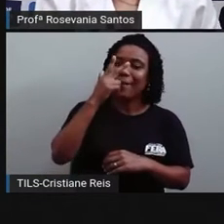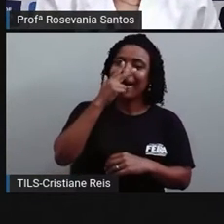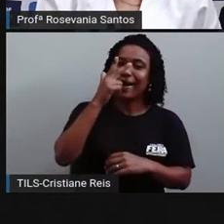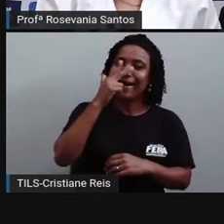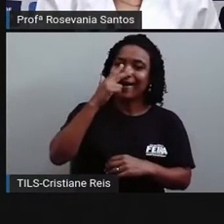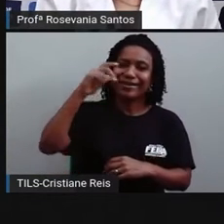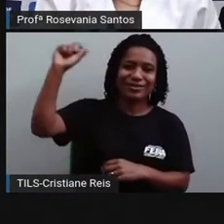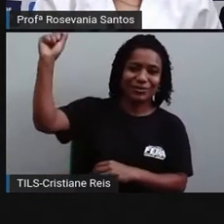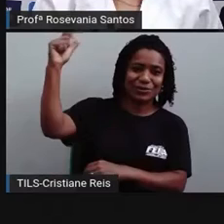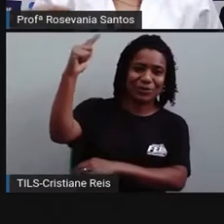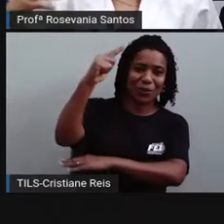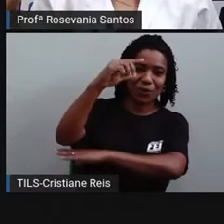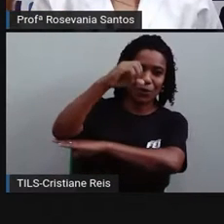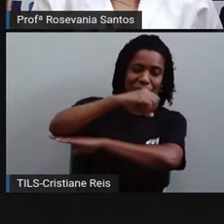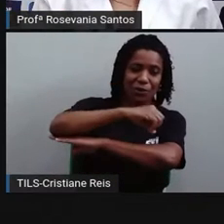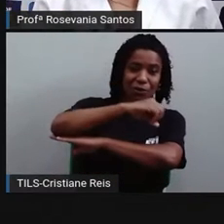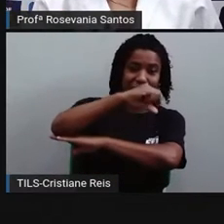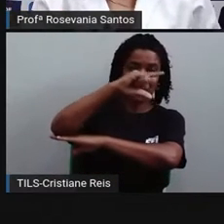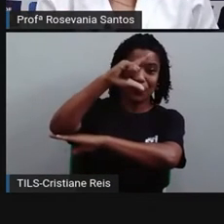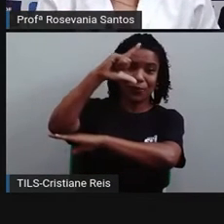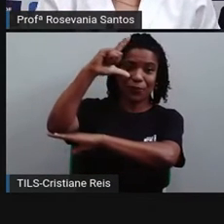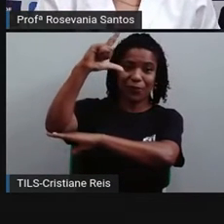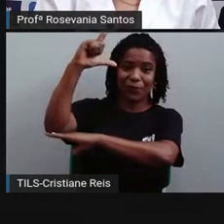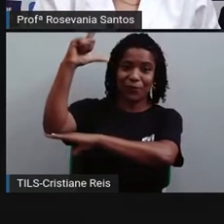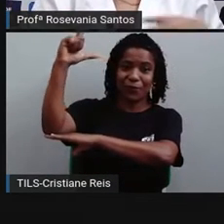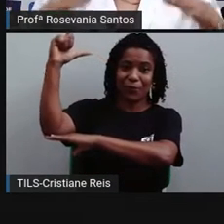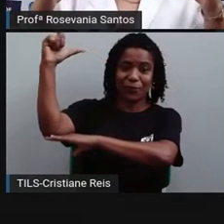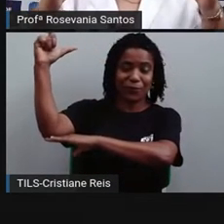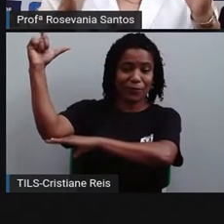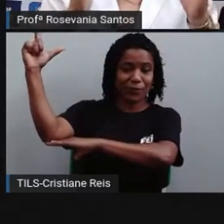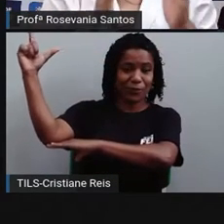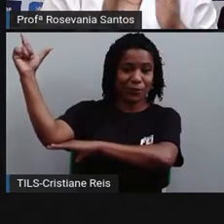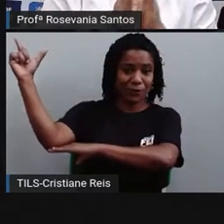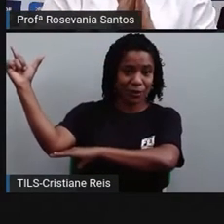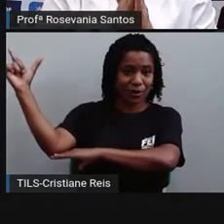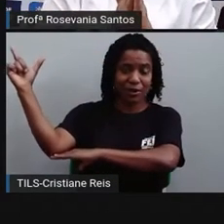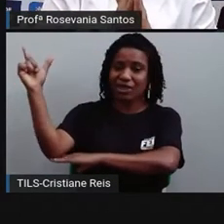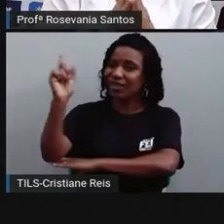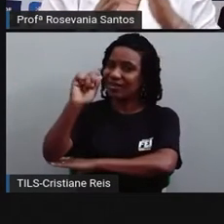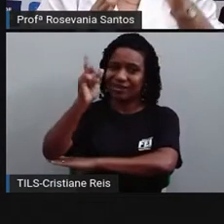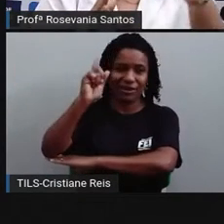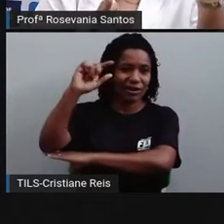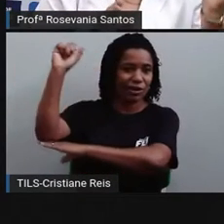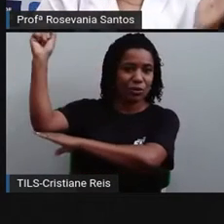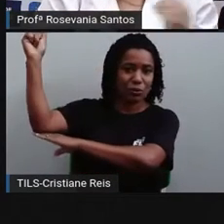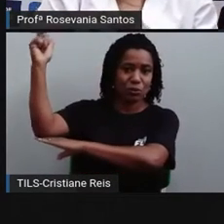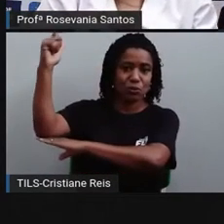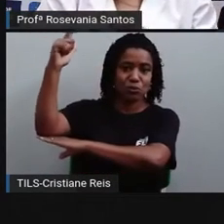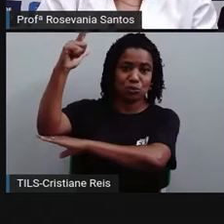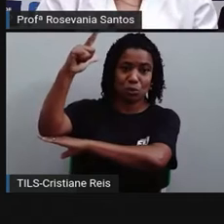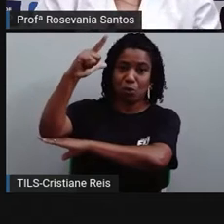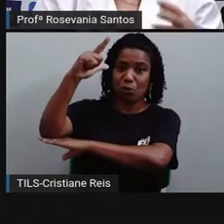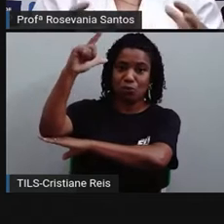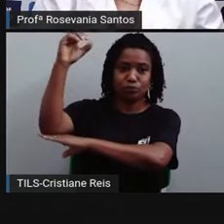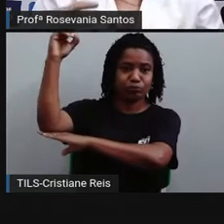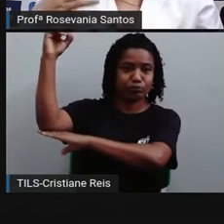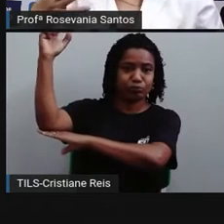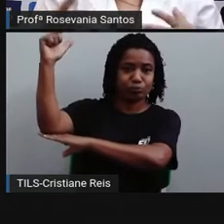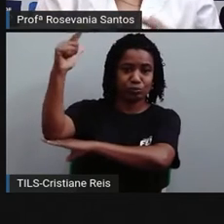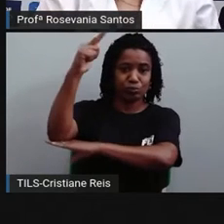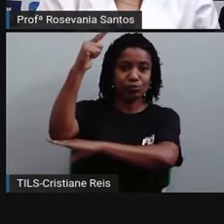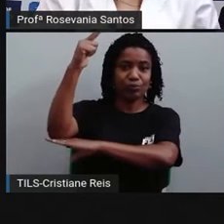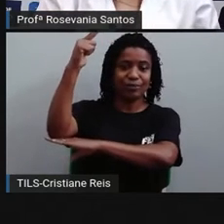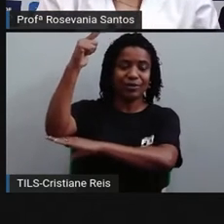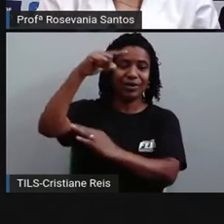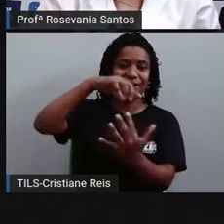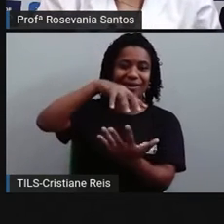quem está se movimentando, né? Que ele nasce lá no leste, meio-dia, né? Tá a pino e se põe no oeste. Não, gente, é